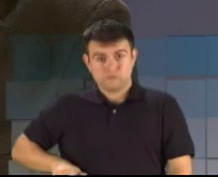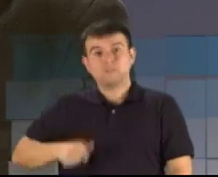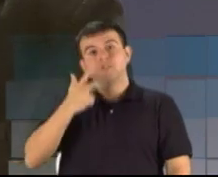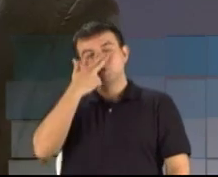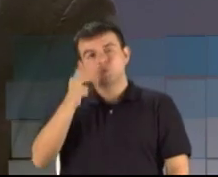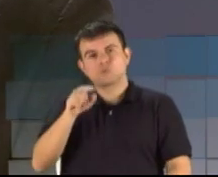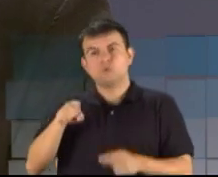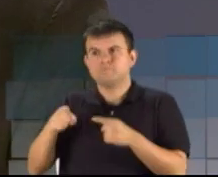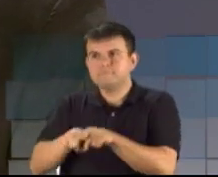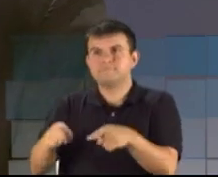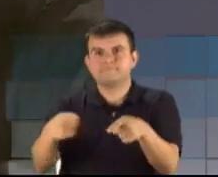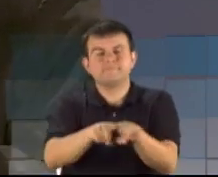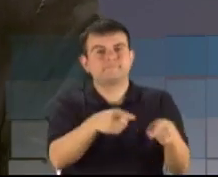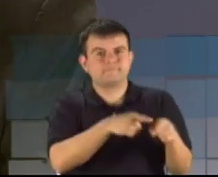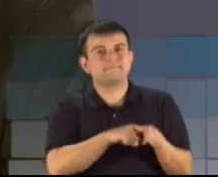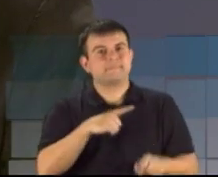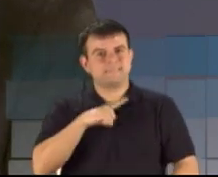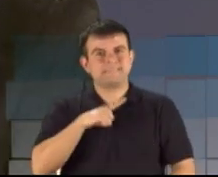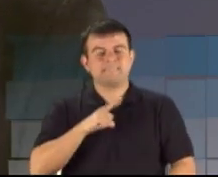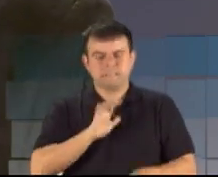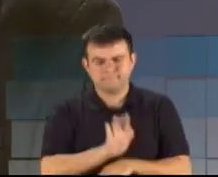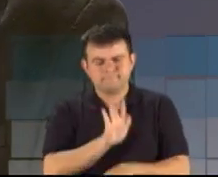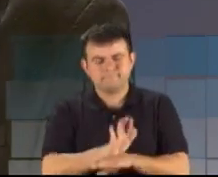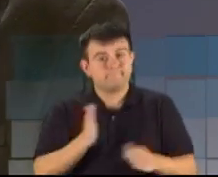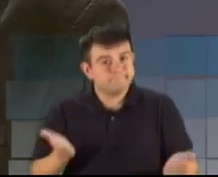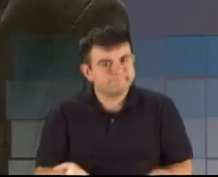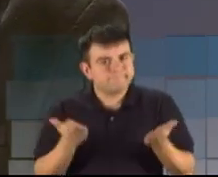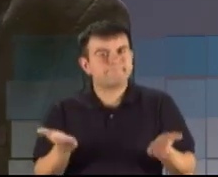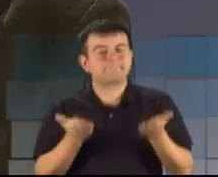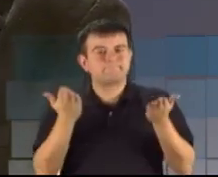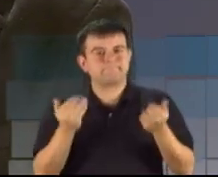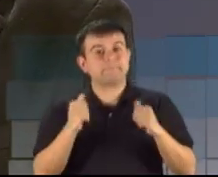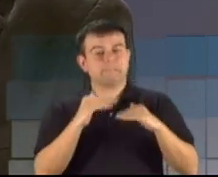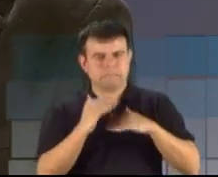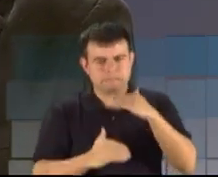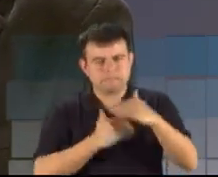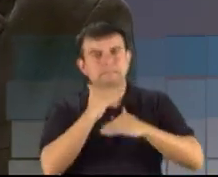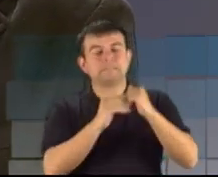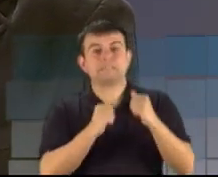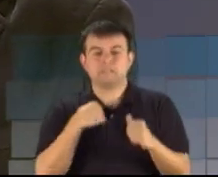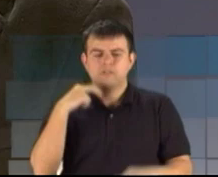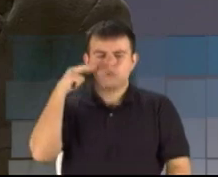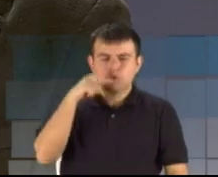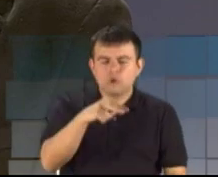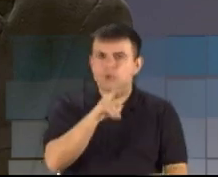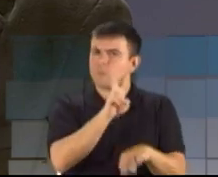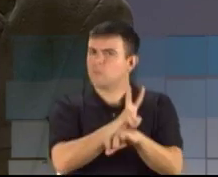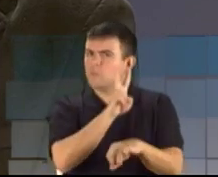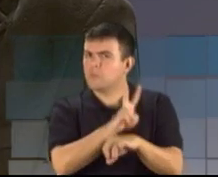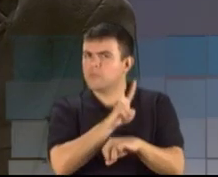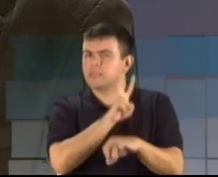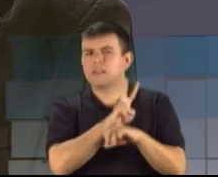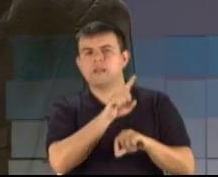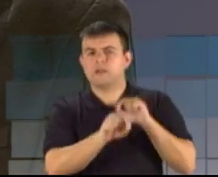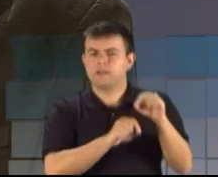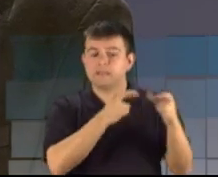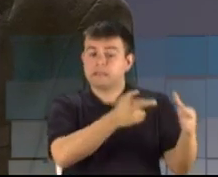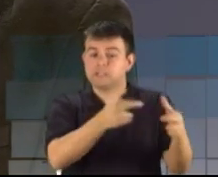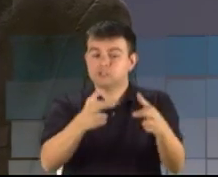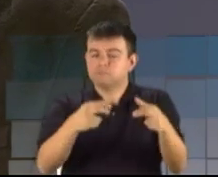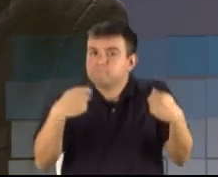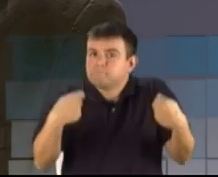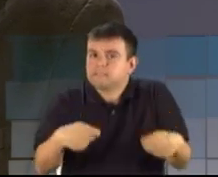Vai impulsionar, vai incentivar e, consequentemente, olhar com muito carinho essas regiões que precisam se desenvolver.